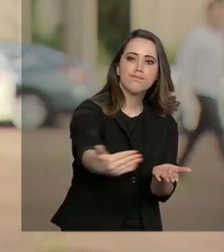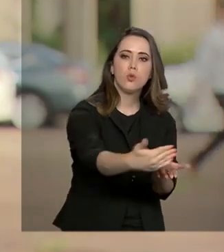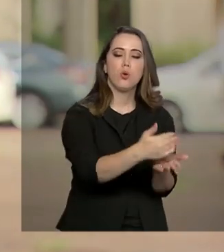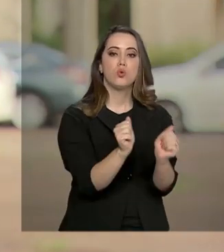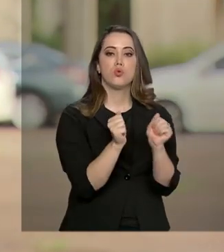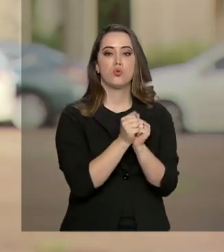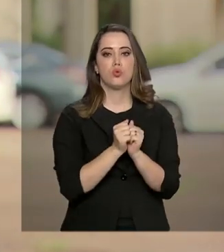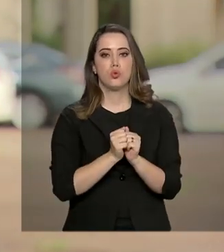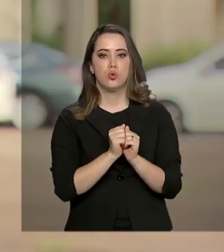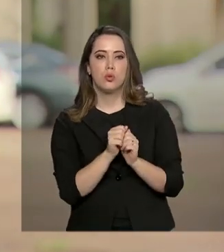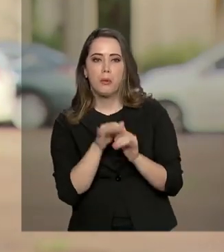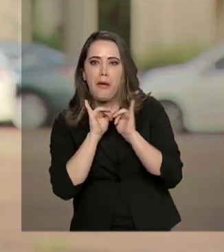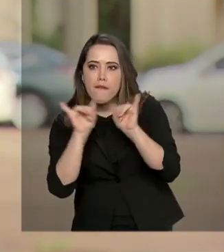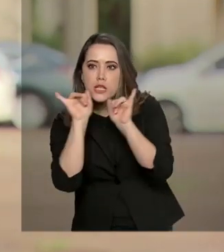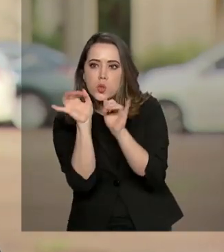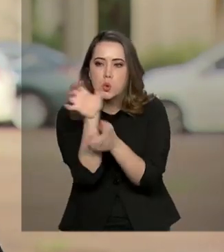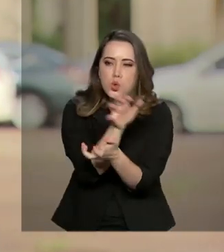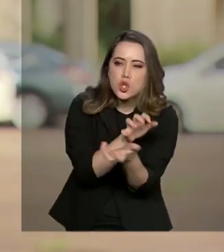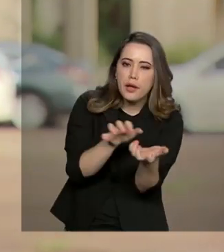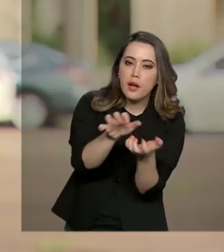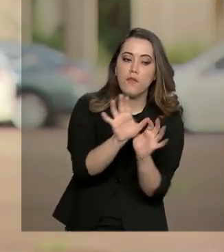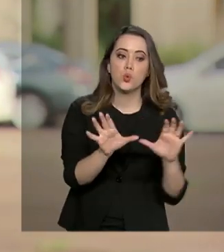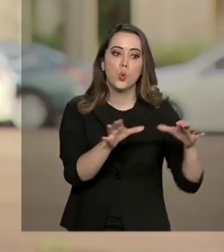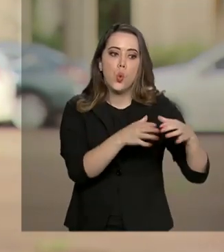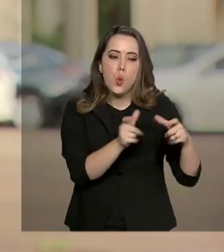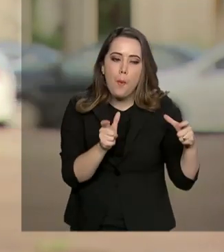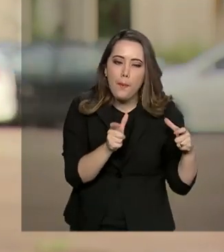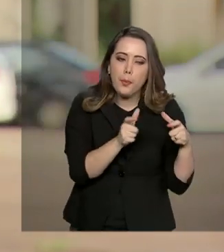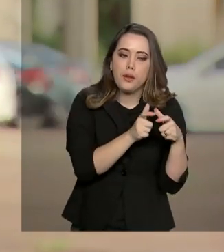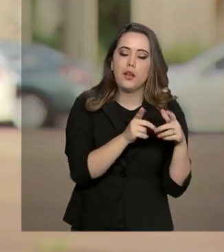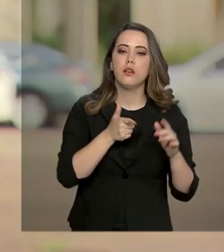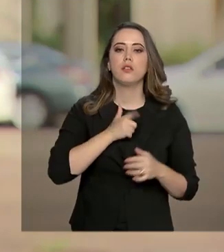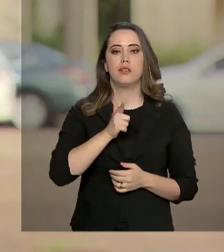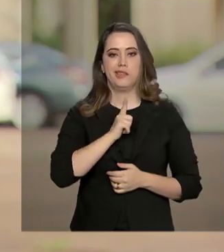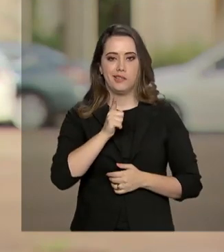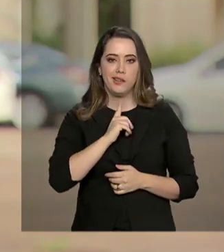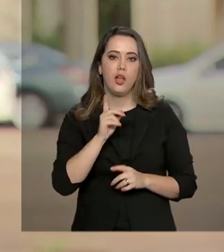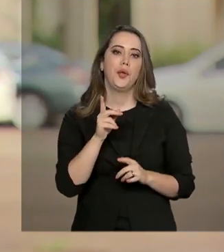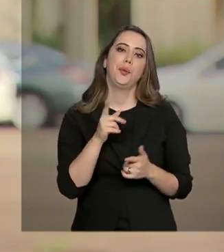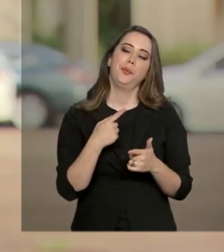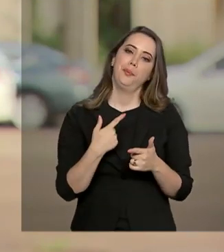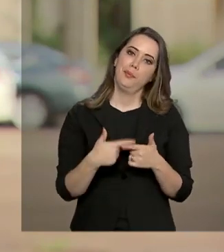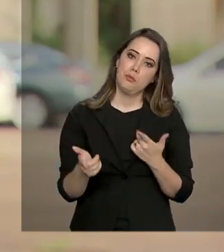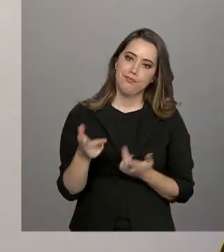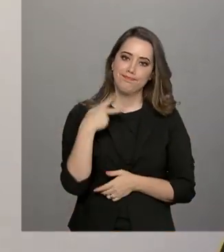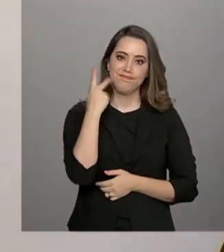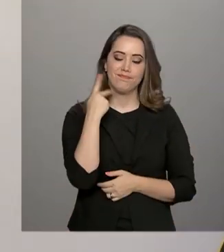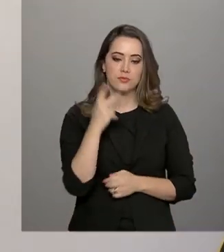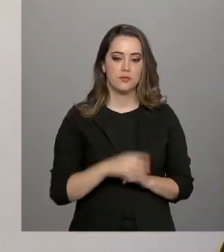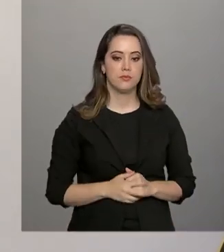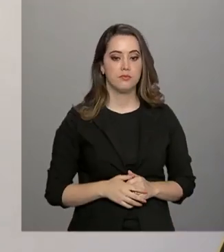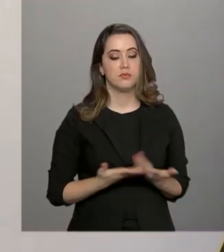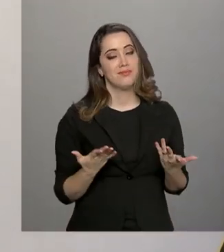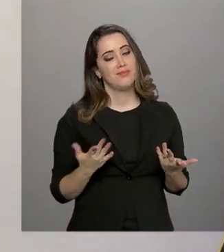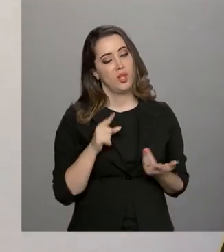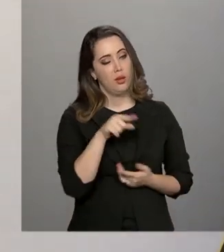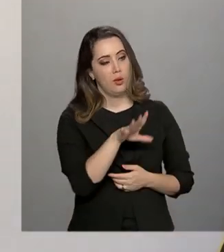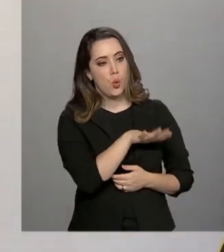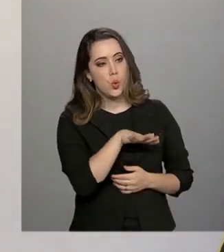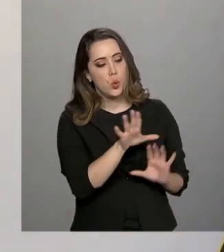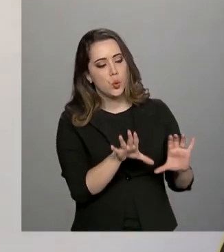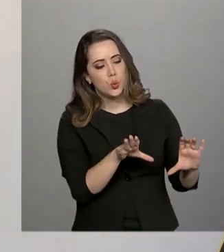Para ele, os rumores de greve partem de um grupo isolado, que tem motivações políticas. É uma coisa bastante